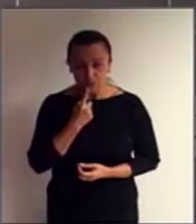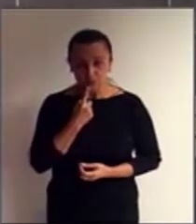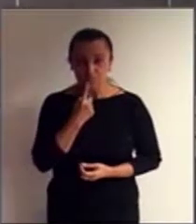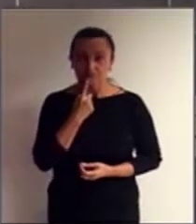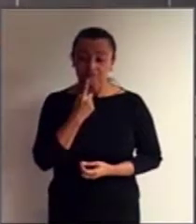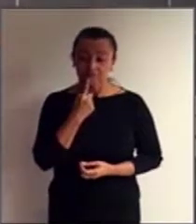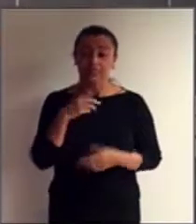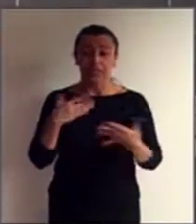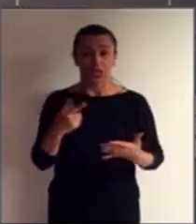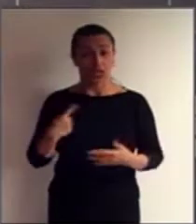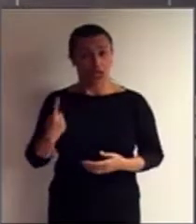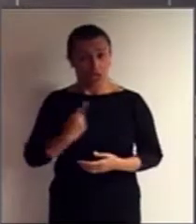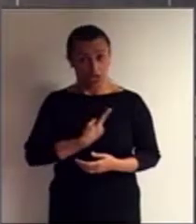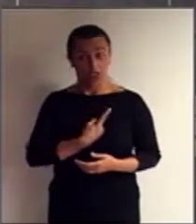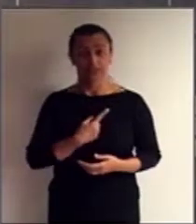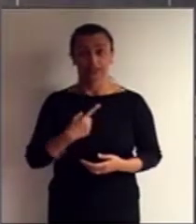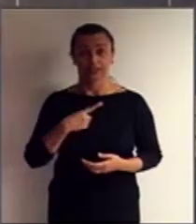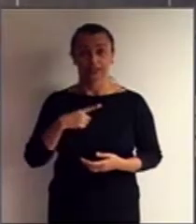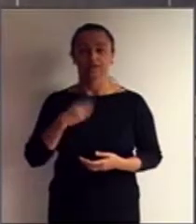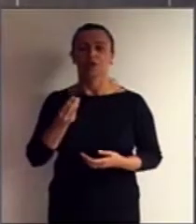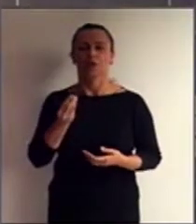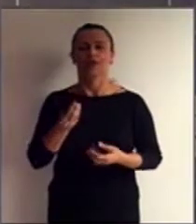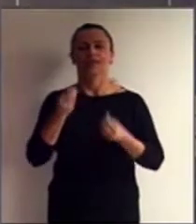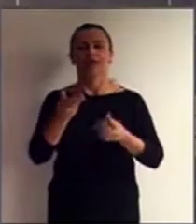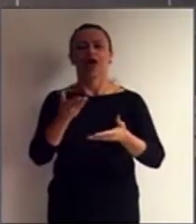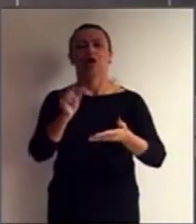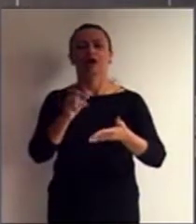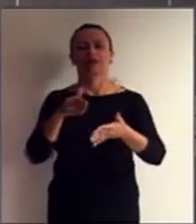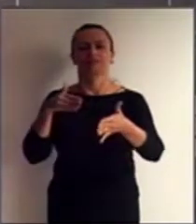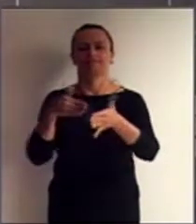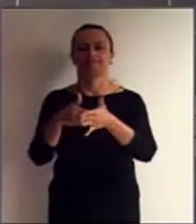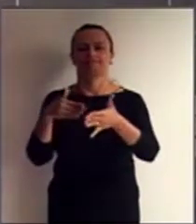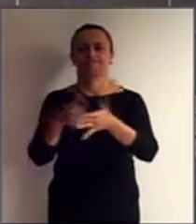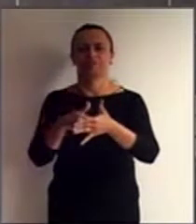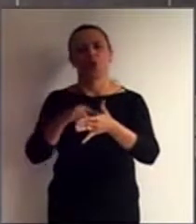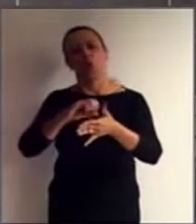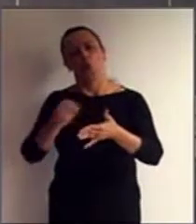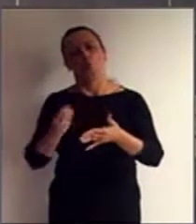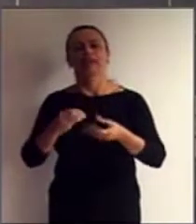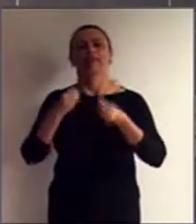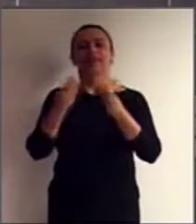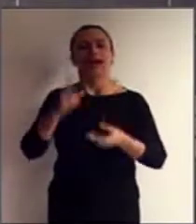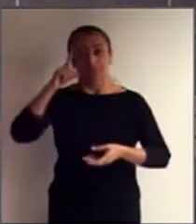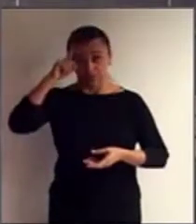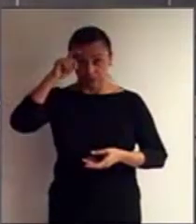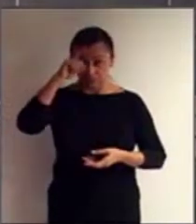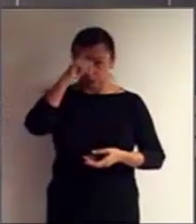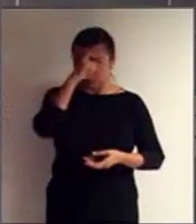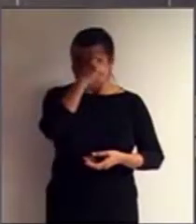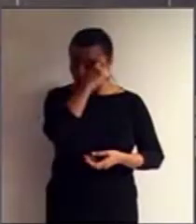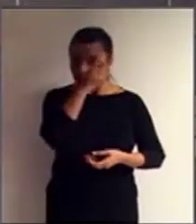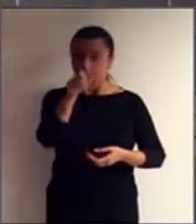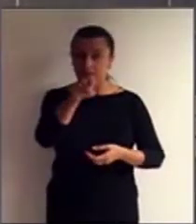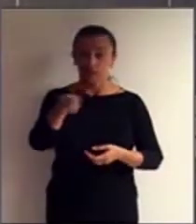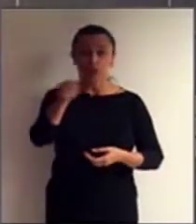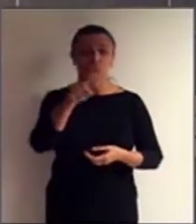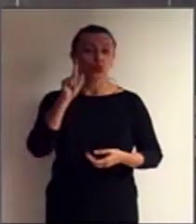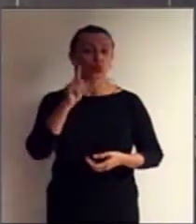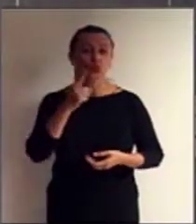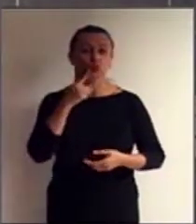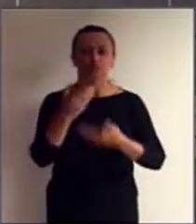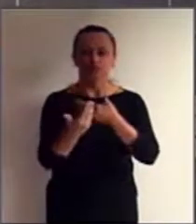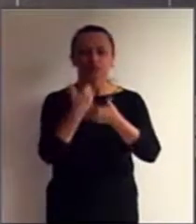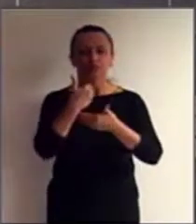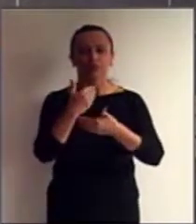estaríamos impedindo ou dificultando o acesso das pessoas surdas